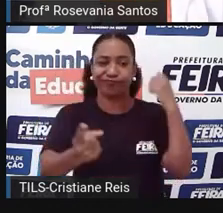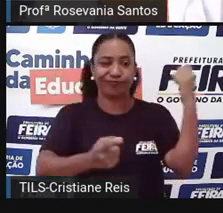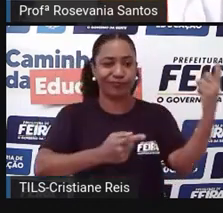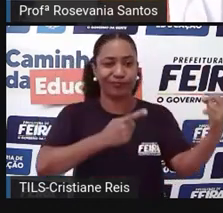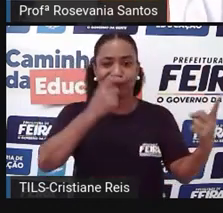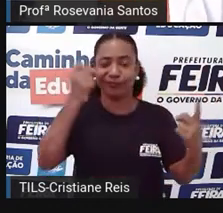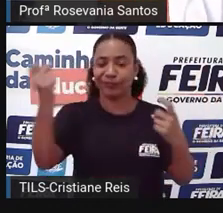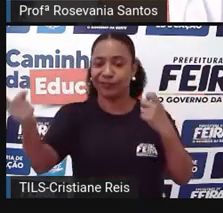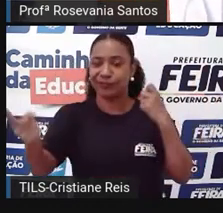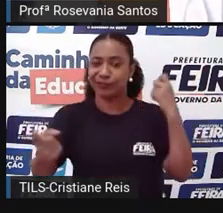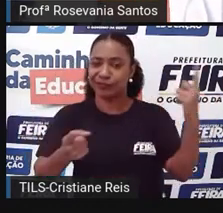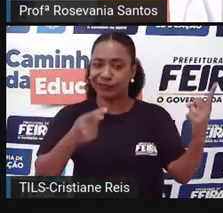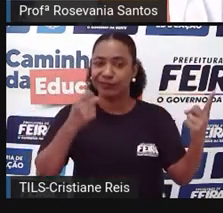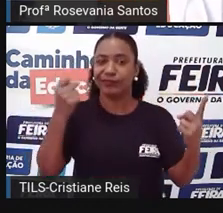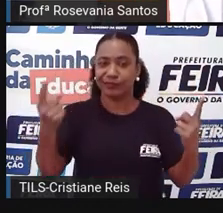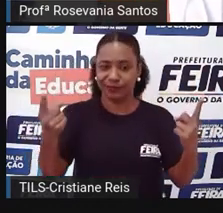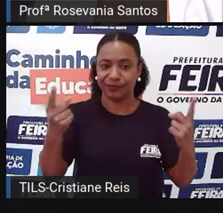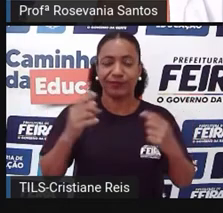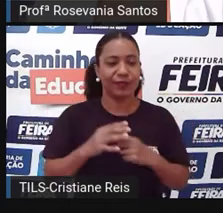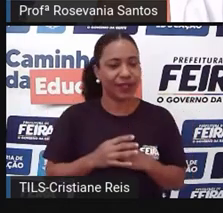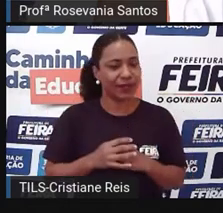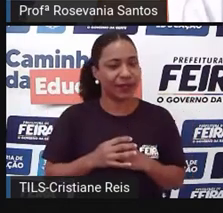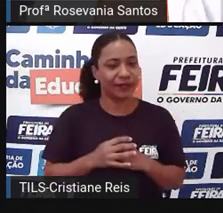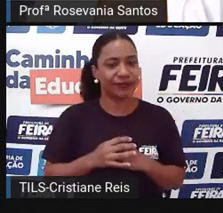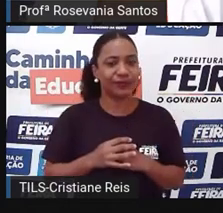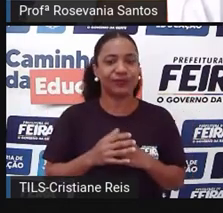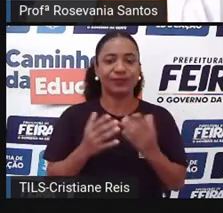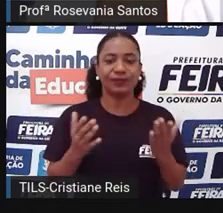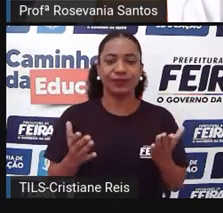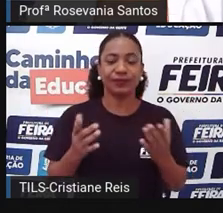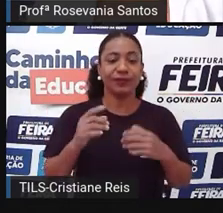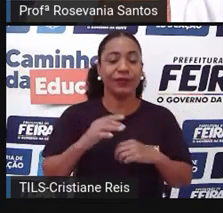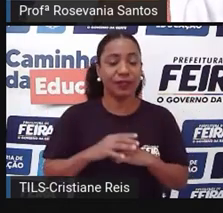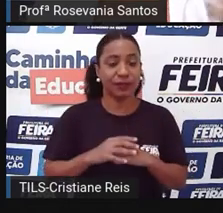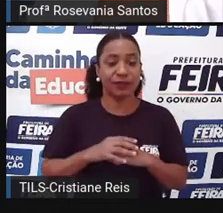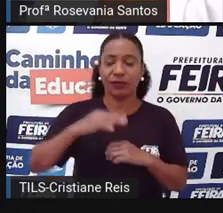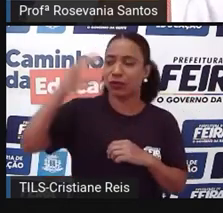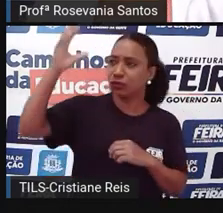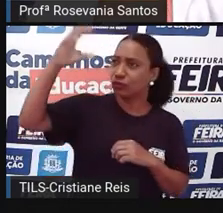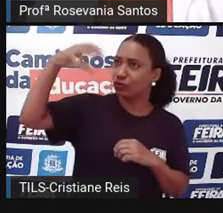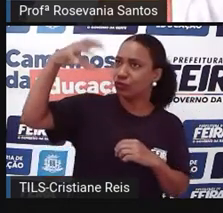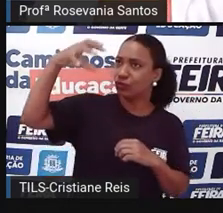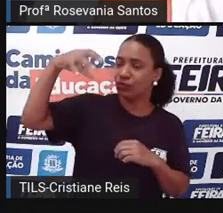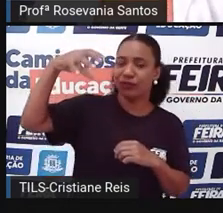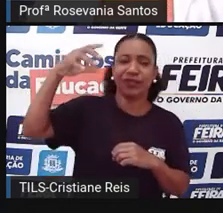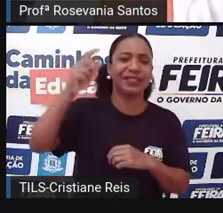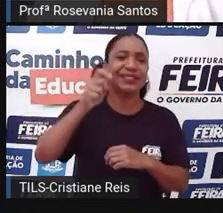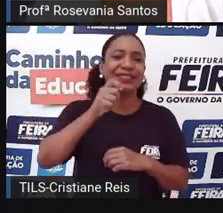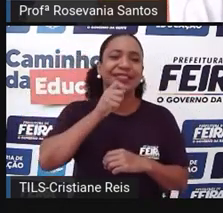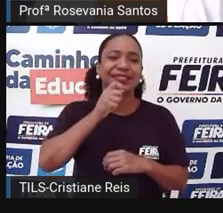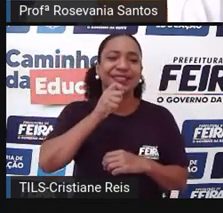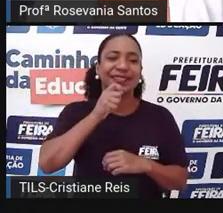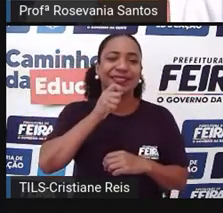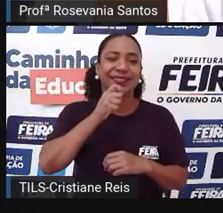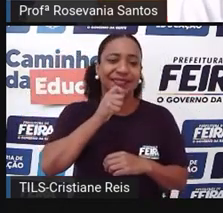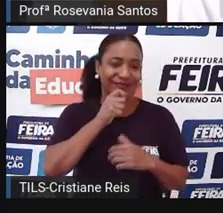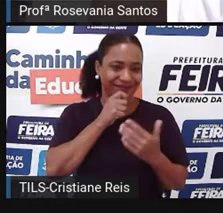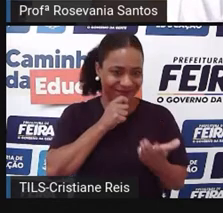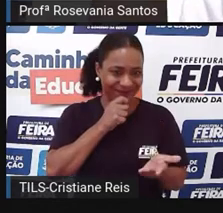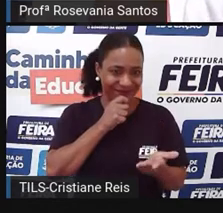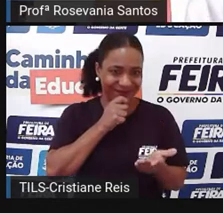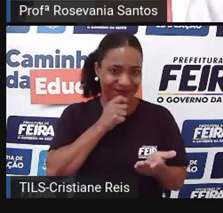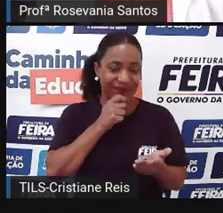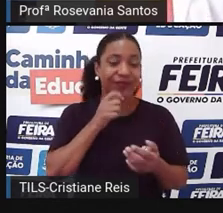período que não chove. E o que que pode... E aí, esse período que não chove, como ele predomina mais durante o ano,